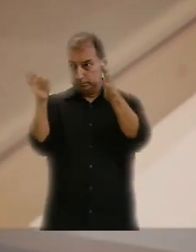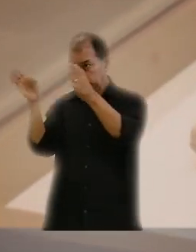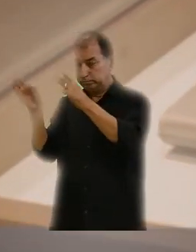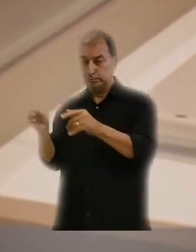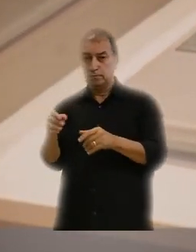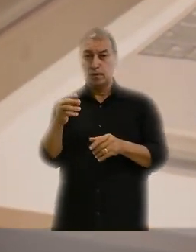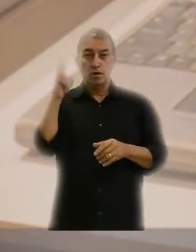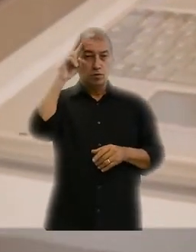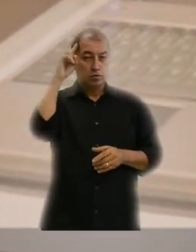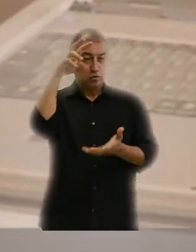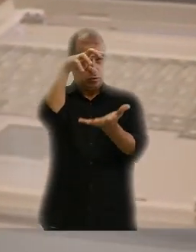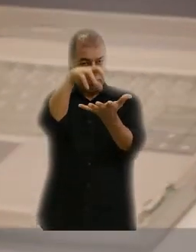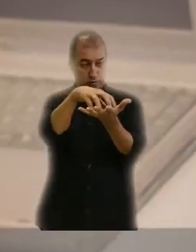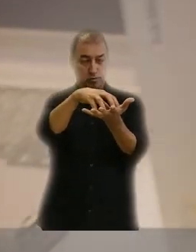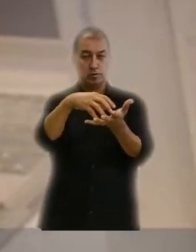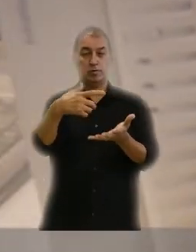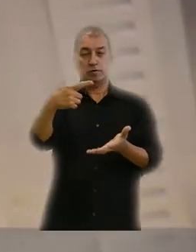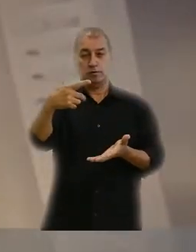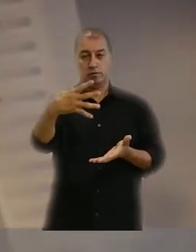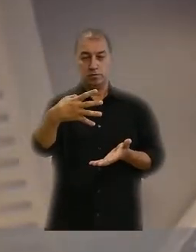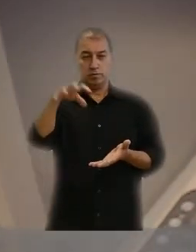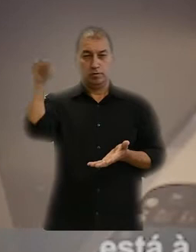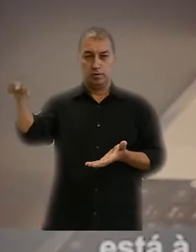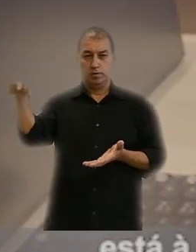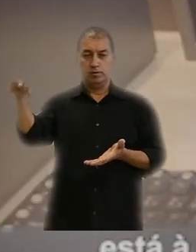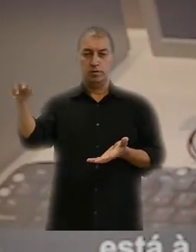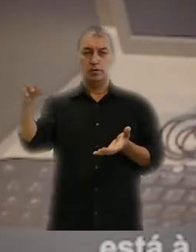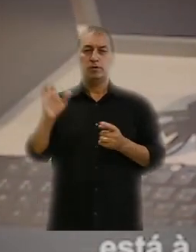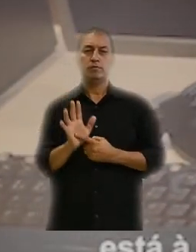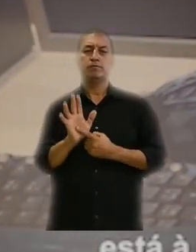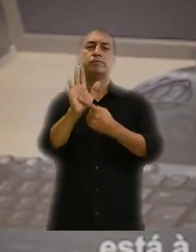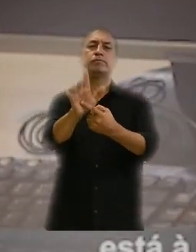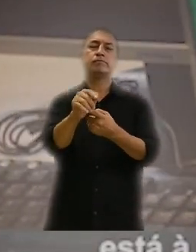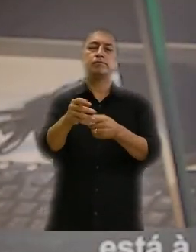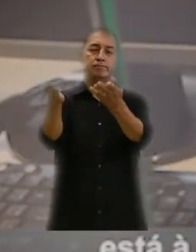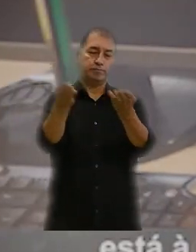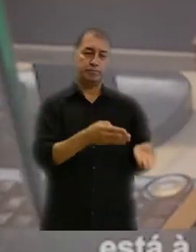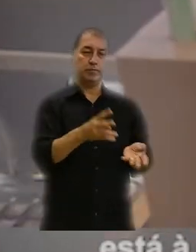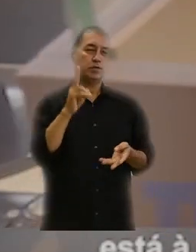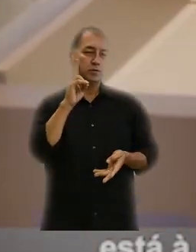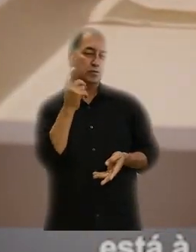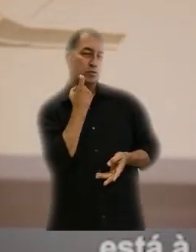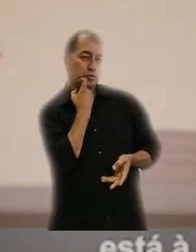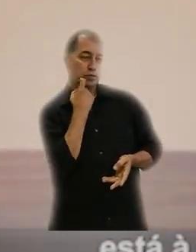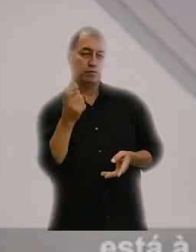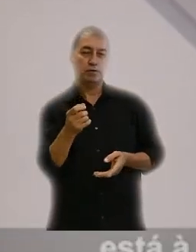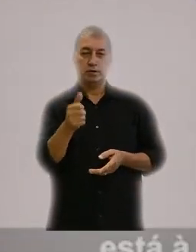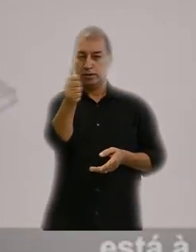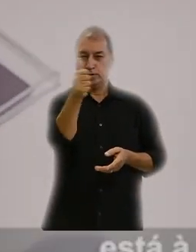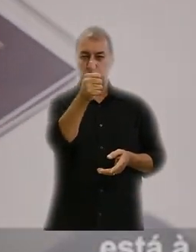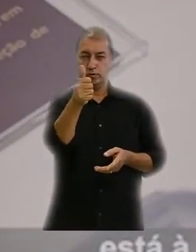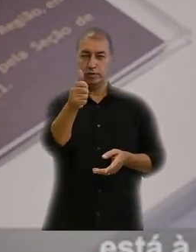O Memorial do TRT da 24ª Região está à disposição dos visitantes, de segunda a sexta-feira,